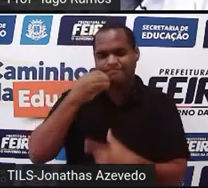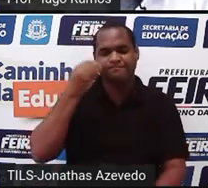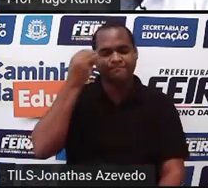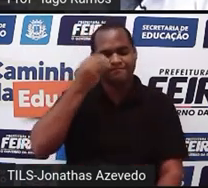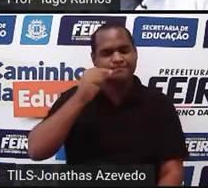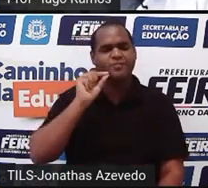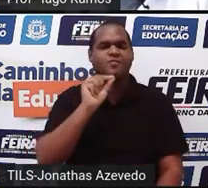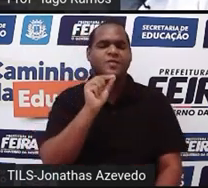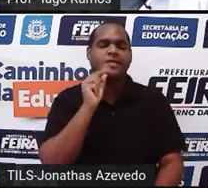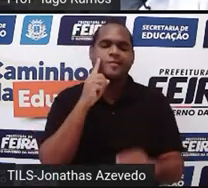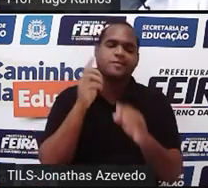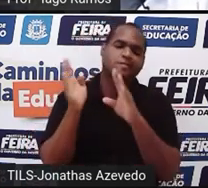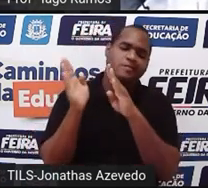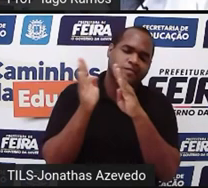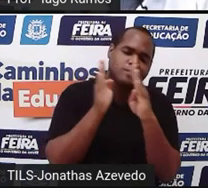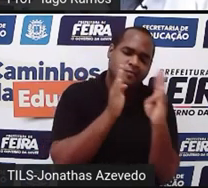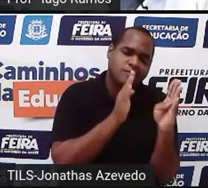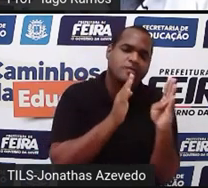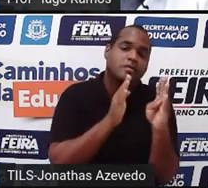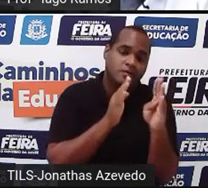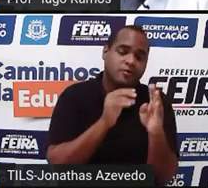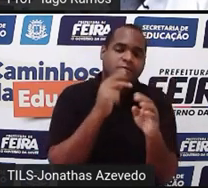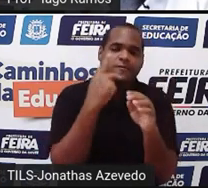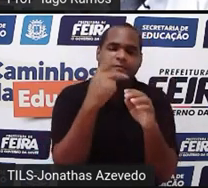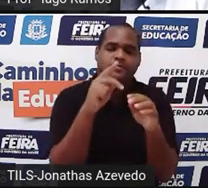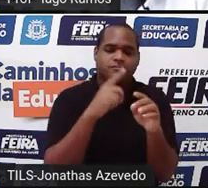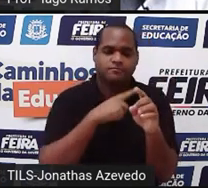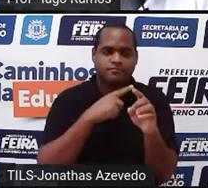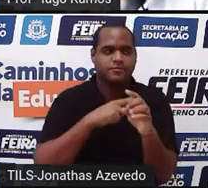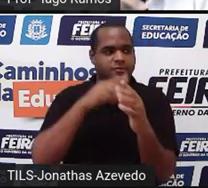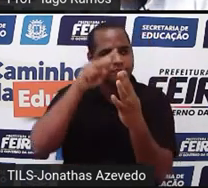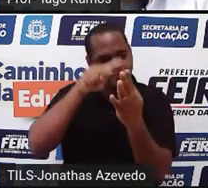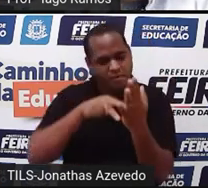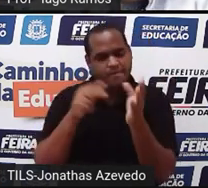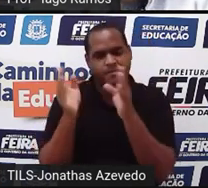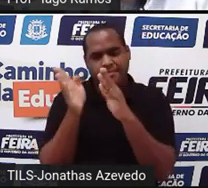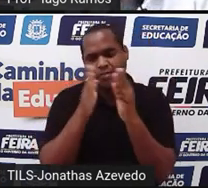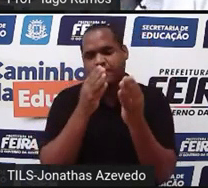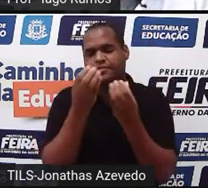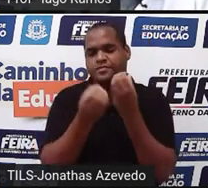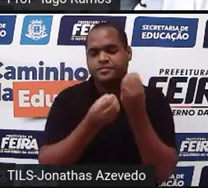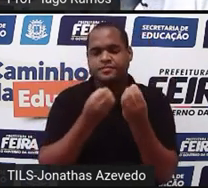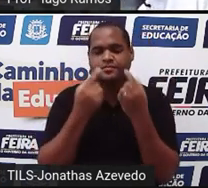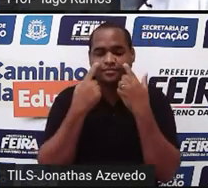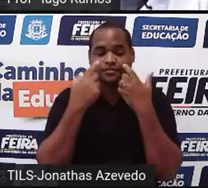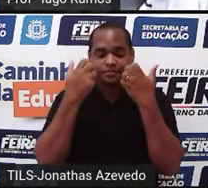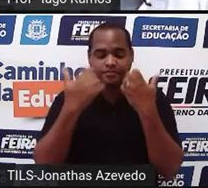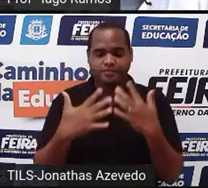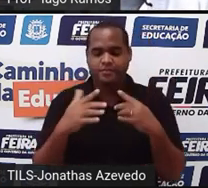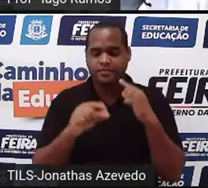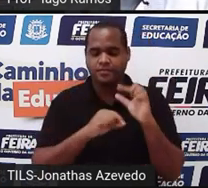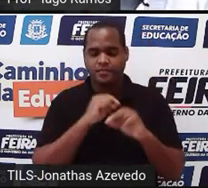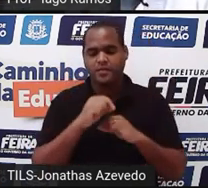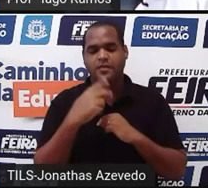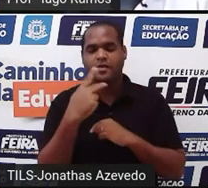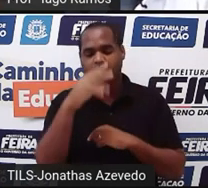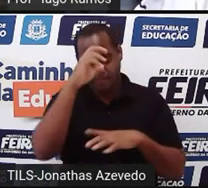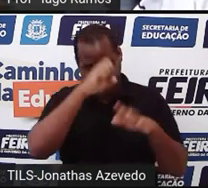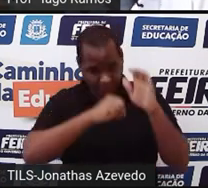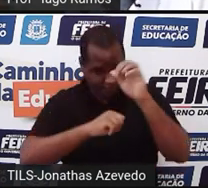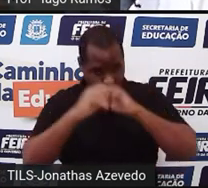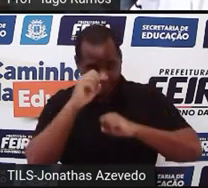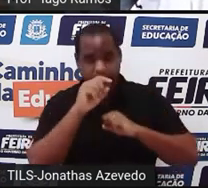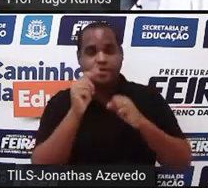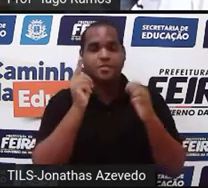aula, tá bom? Quando você faz isso, depois você vai ler e você vai ver o que é que você aprendeu e como